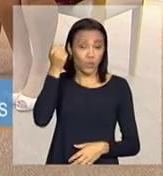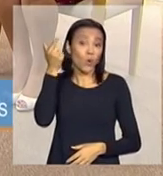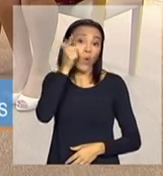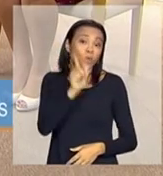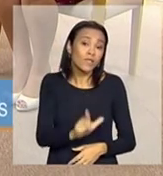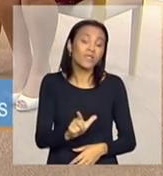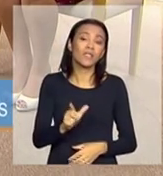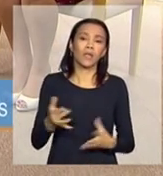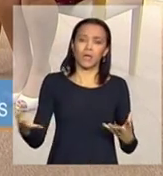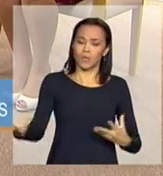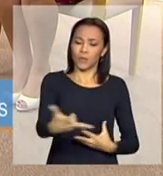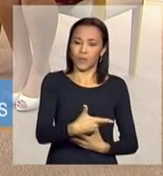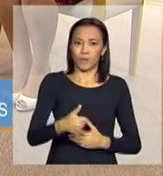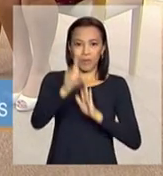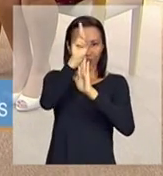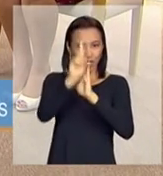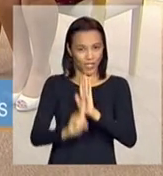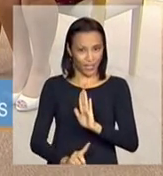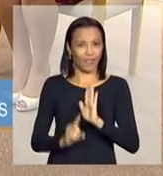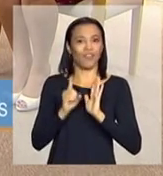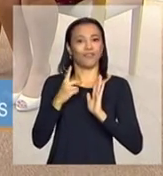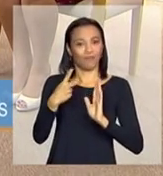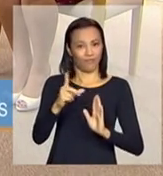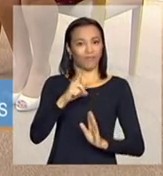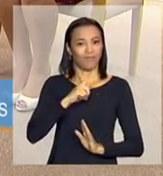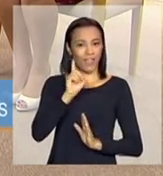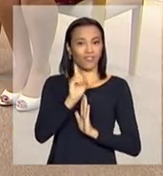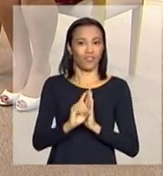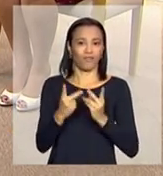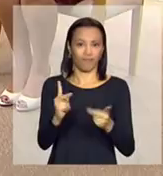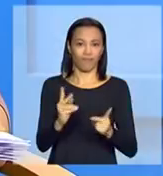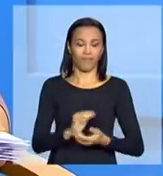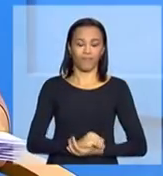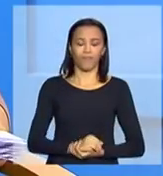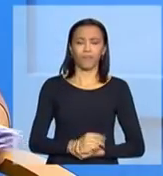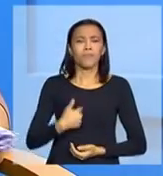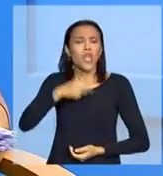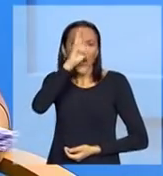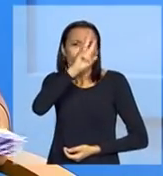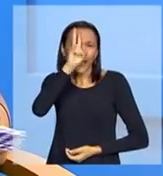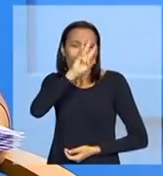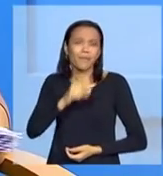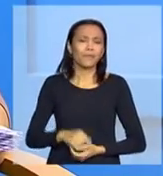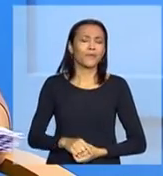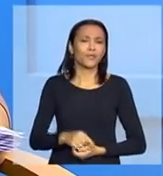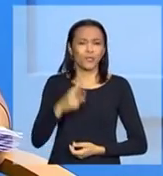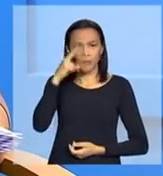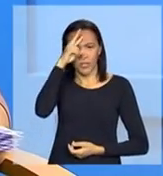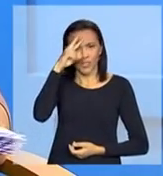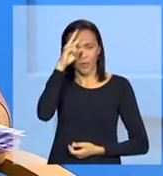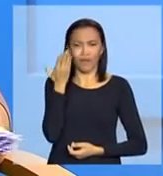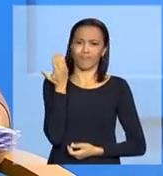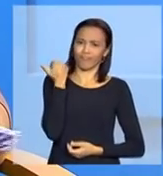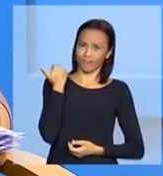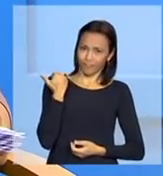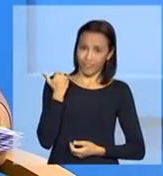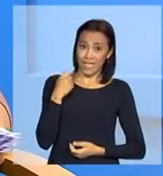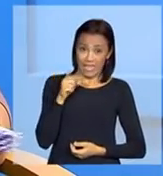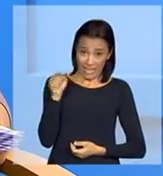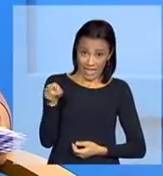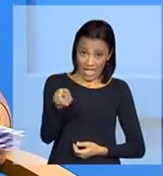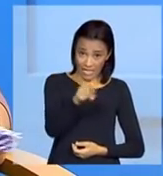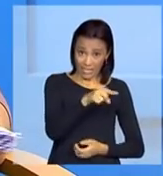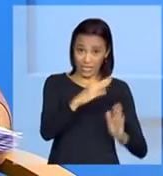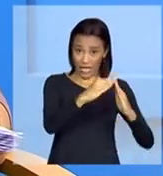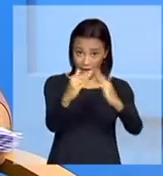o pleno direito e o exercício que elas têm. Gente, eu me lembro de um caso muito interessante que eu vi dessas casas, de uma